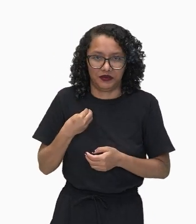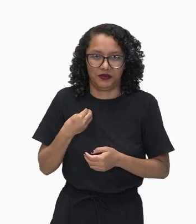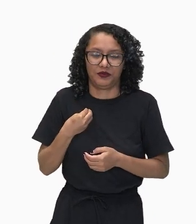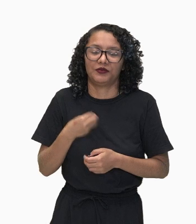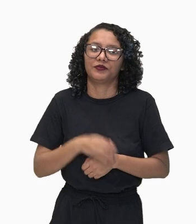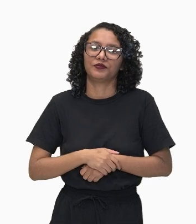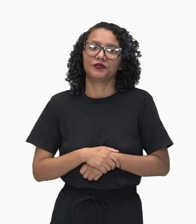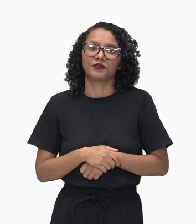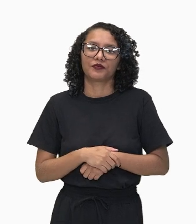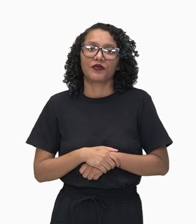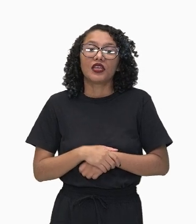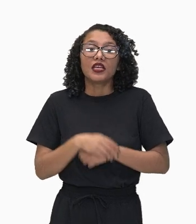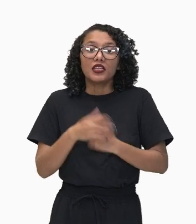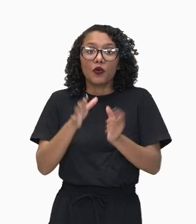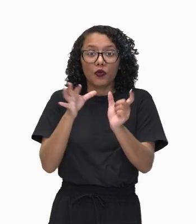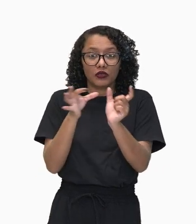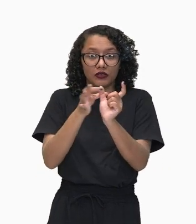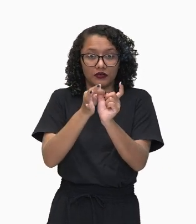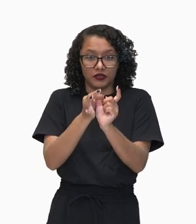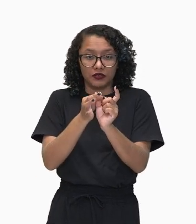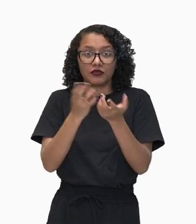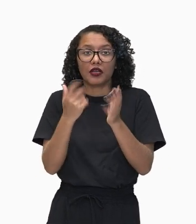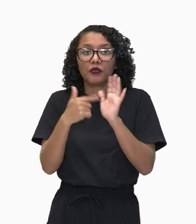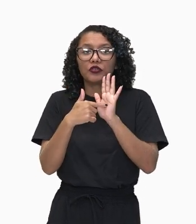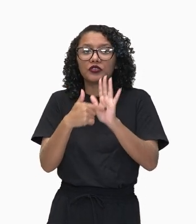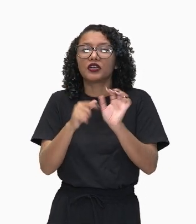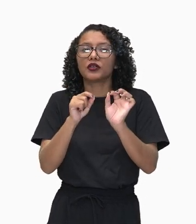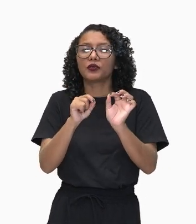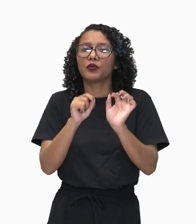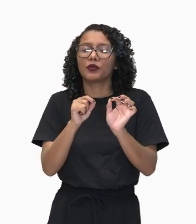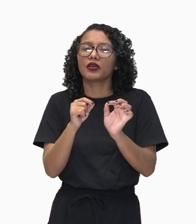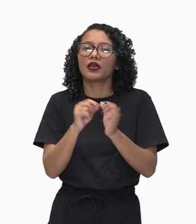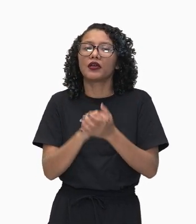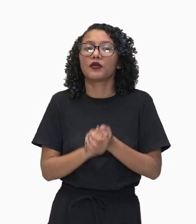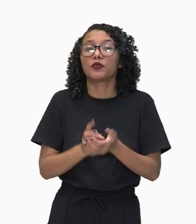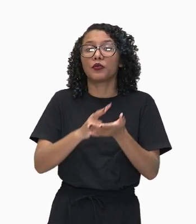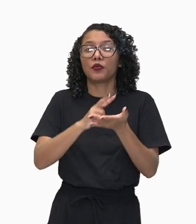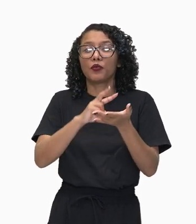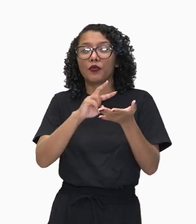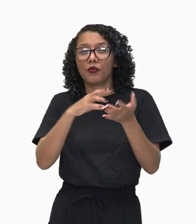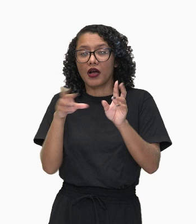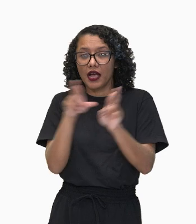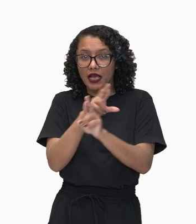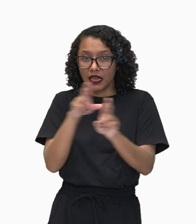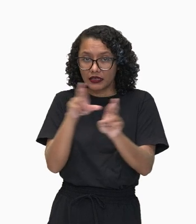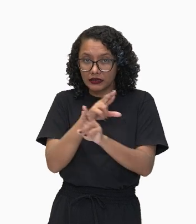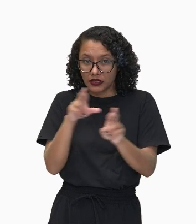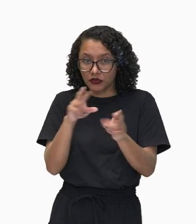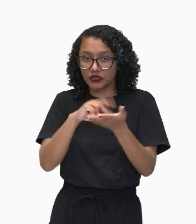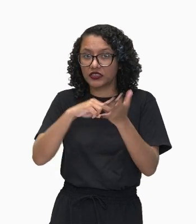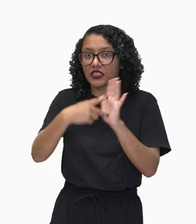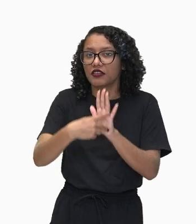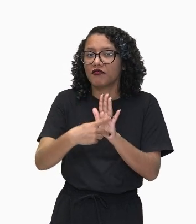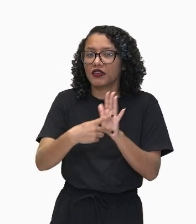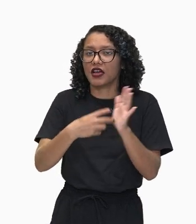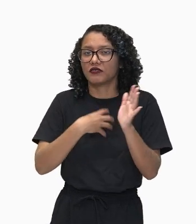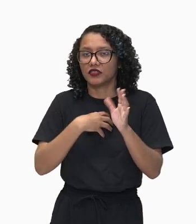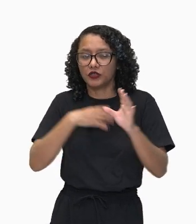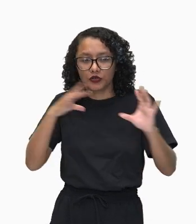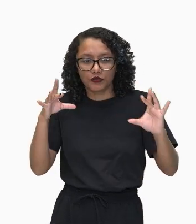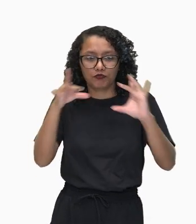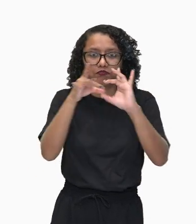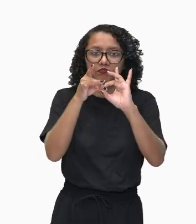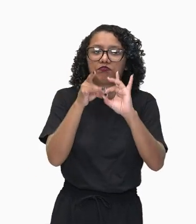está indicando uma relação de sentido para essas duas orações. Ela vai fazer essa conexão.